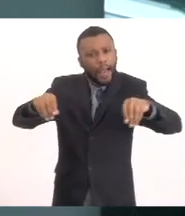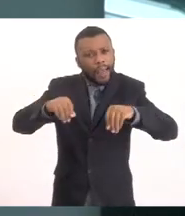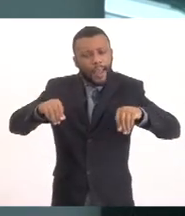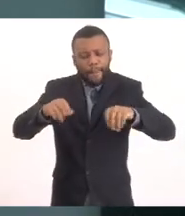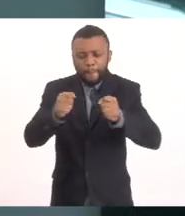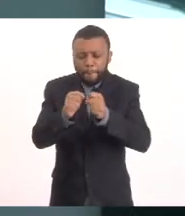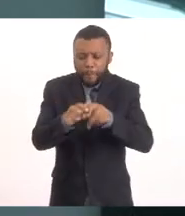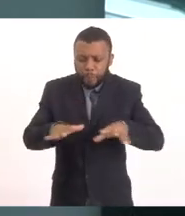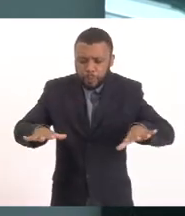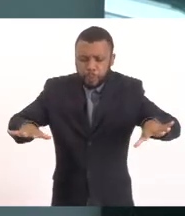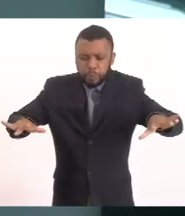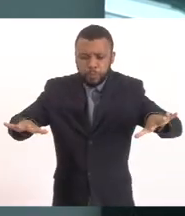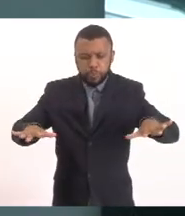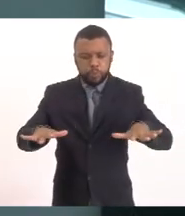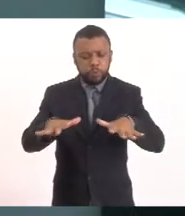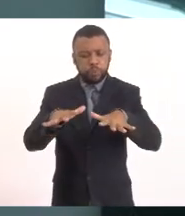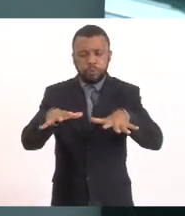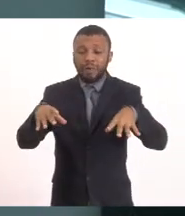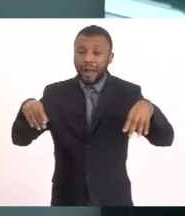poderiam ser tidos